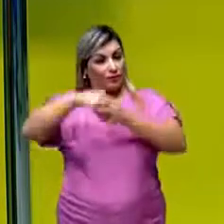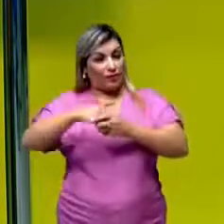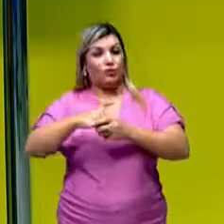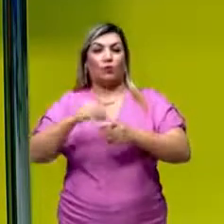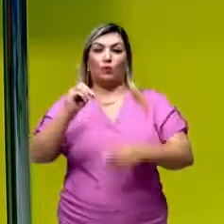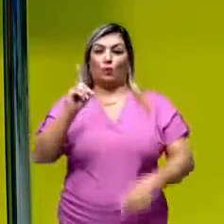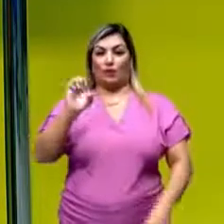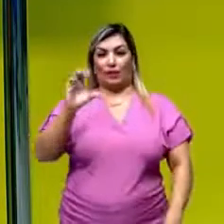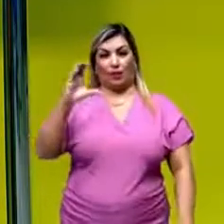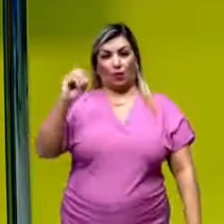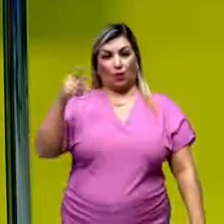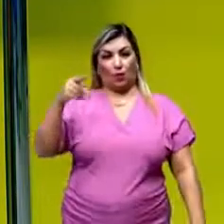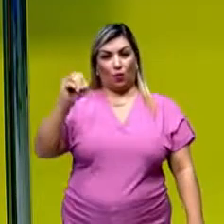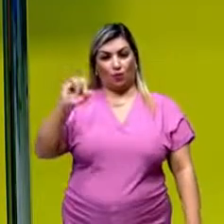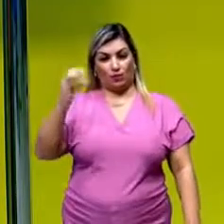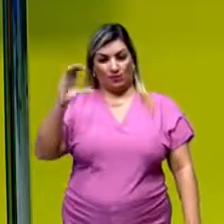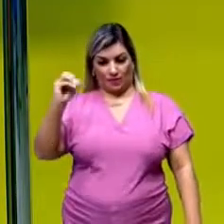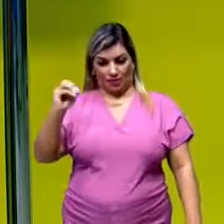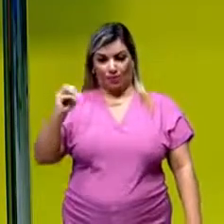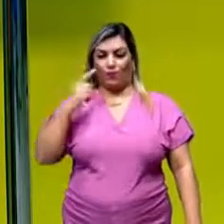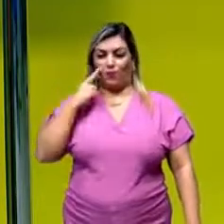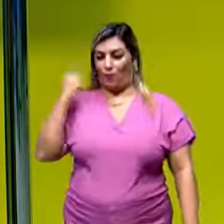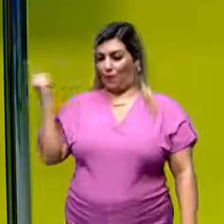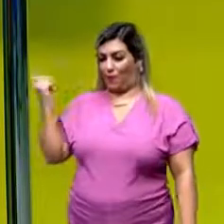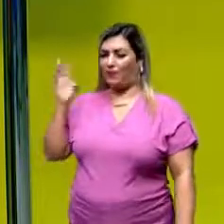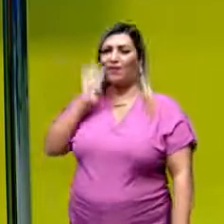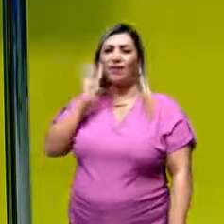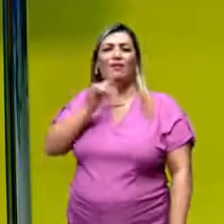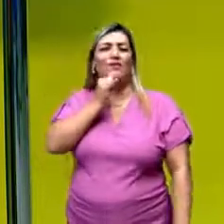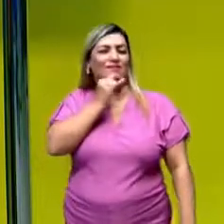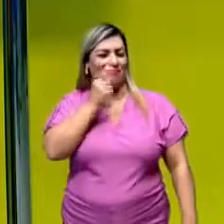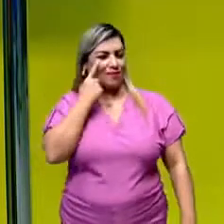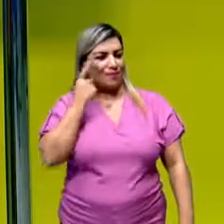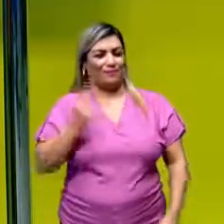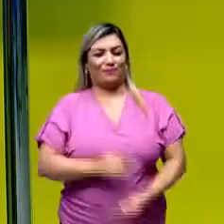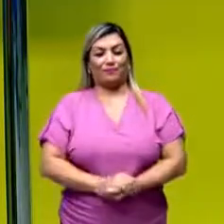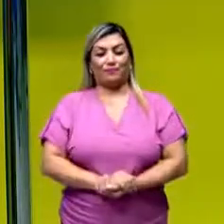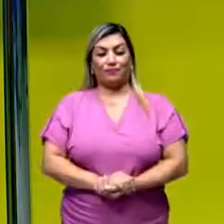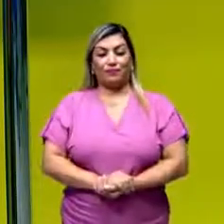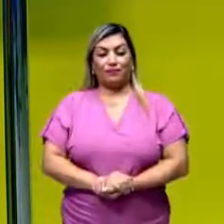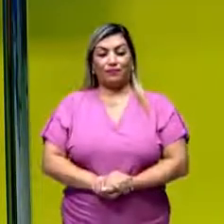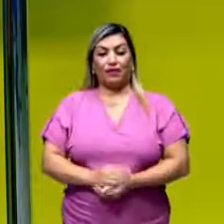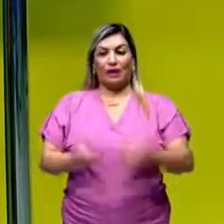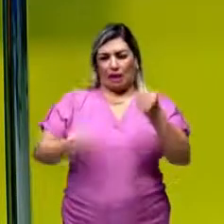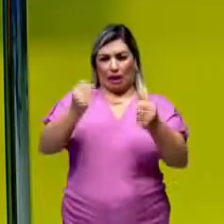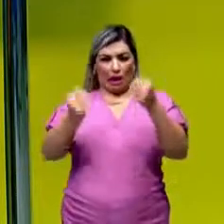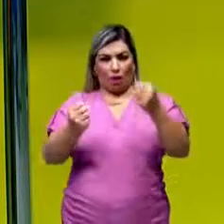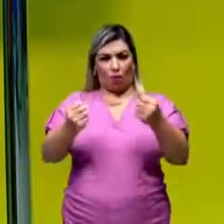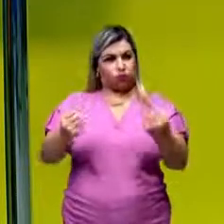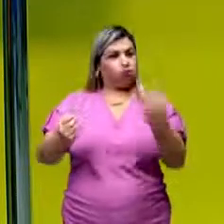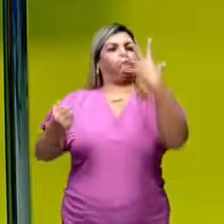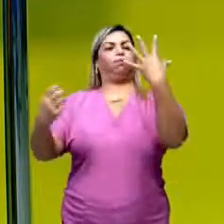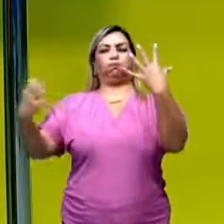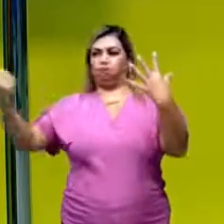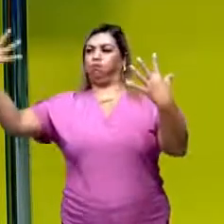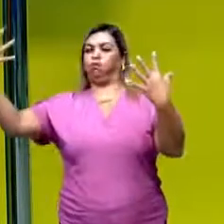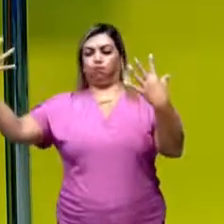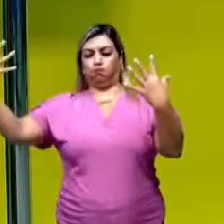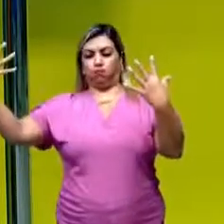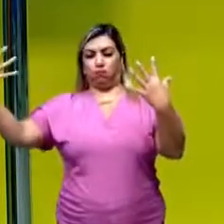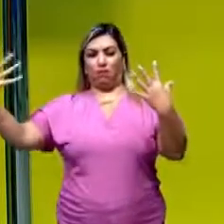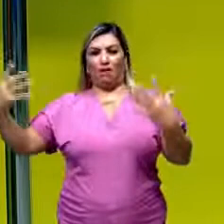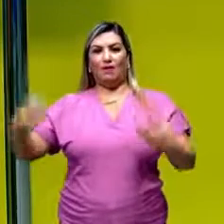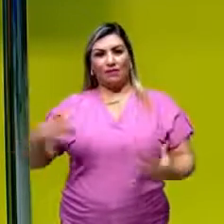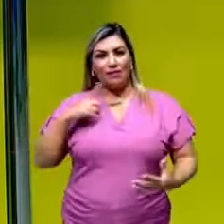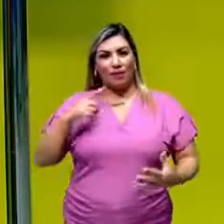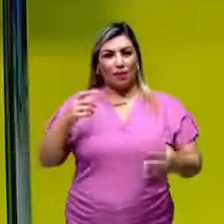análise. Vejamos aqui um exemplo bem legal. Por exemplo, quando os airbags de um automóvel são acionados, ou